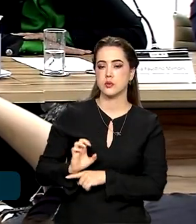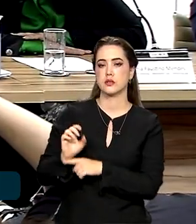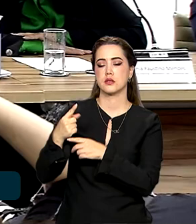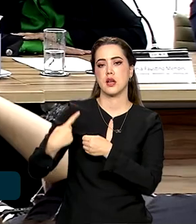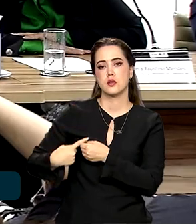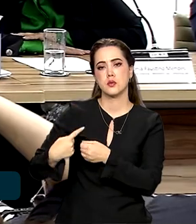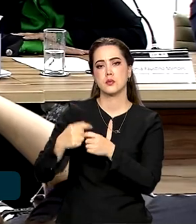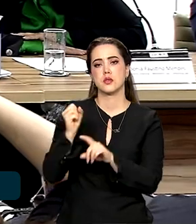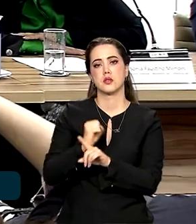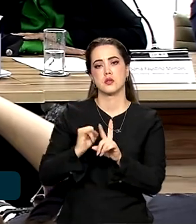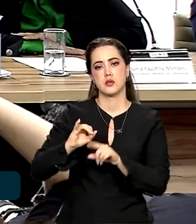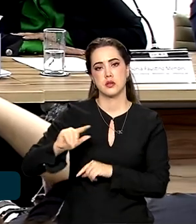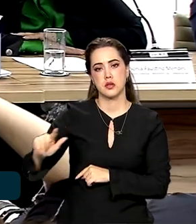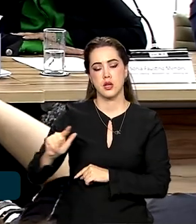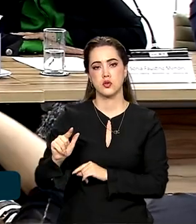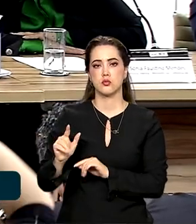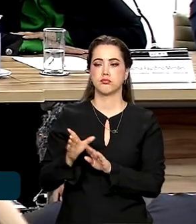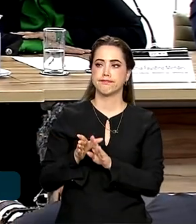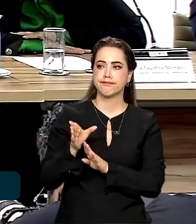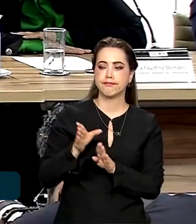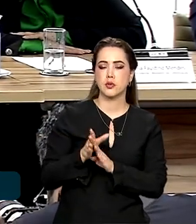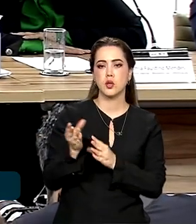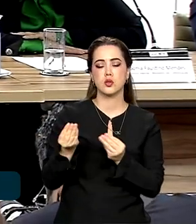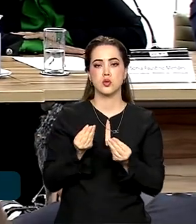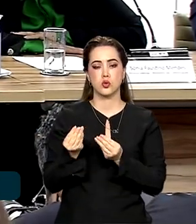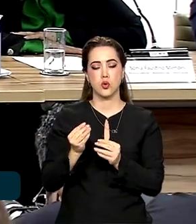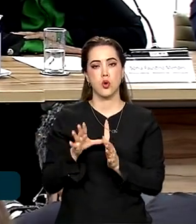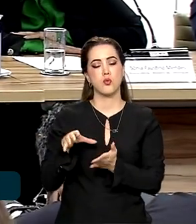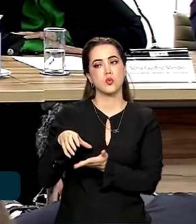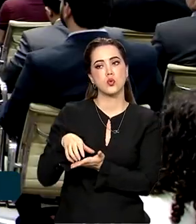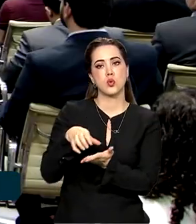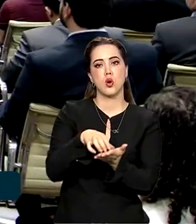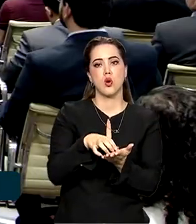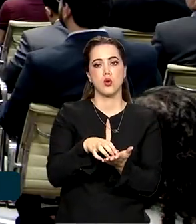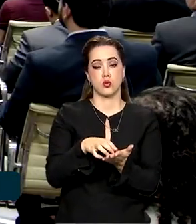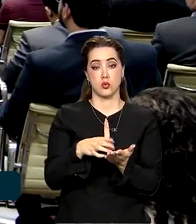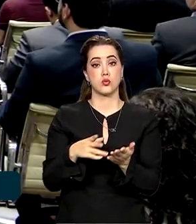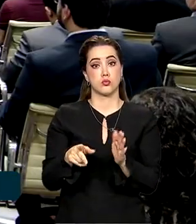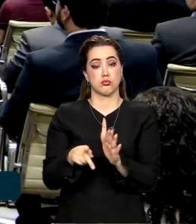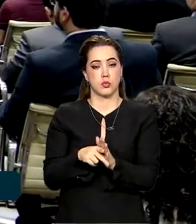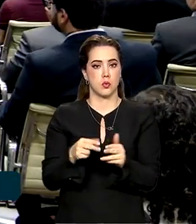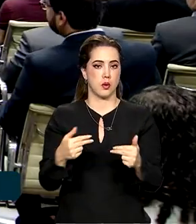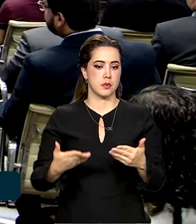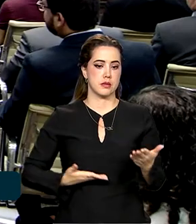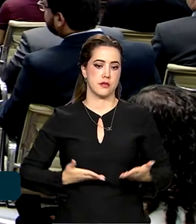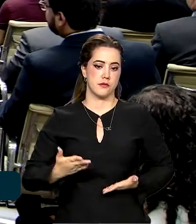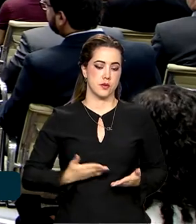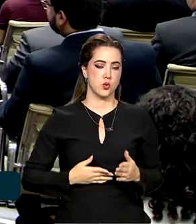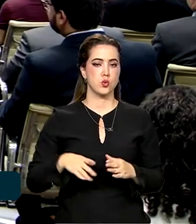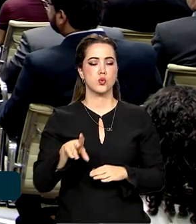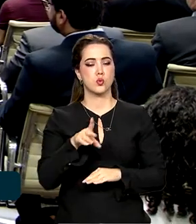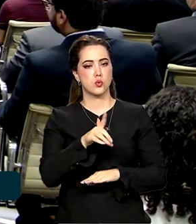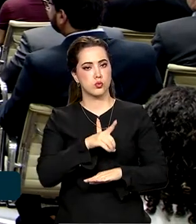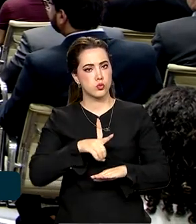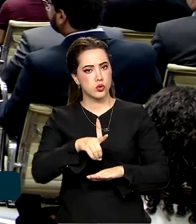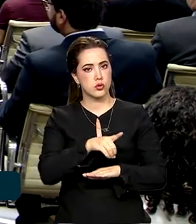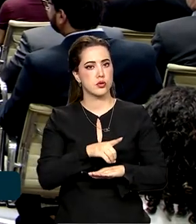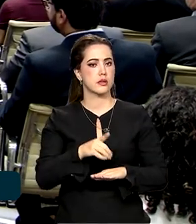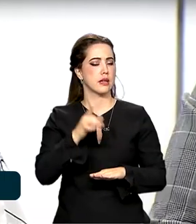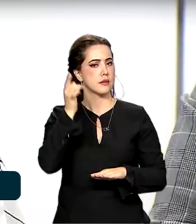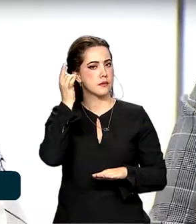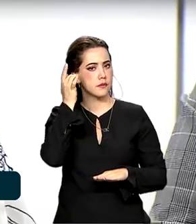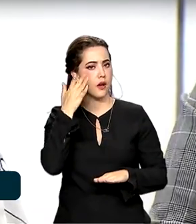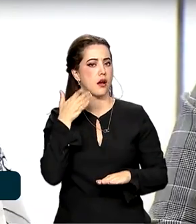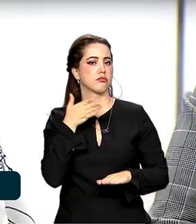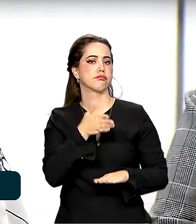um guia de recomendações para que os órgãos e entidades públicas ofereçam serviços digitais cada vez mais acessíveis.